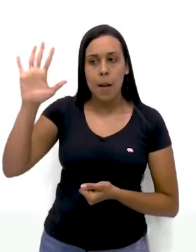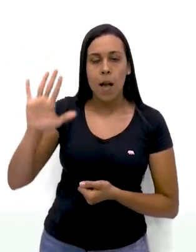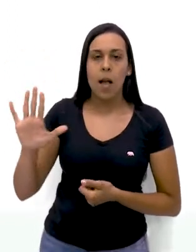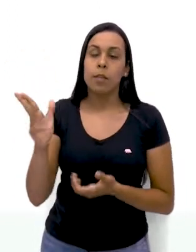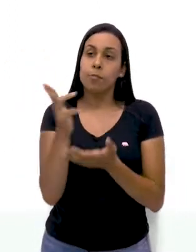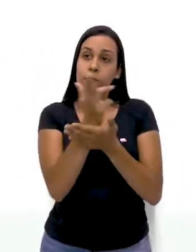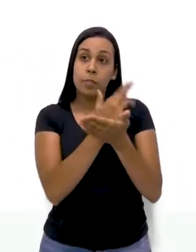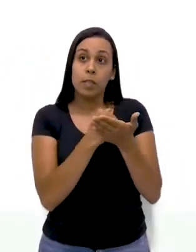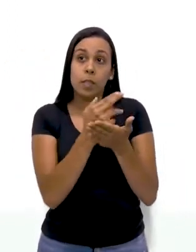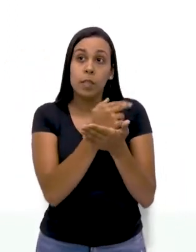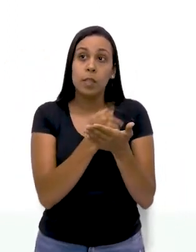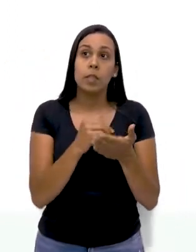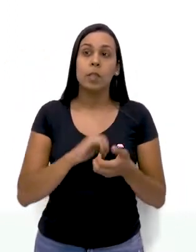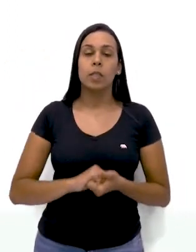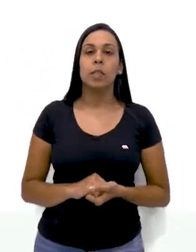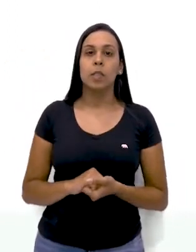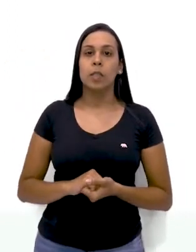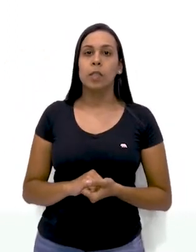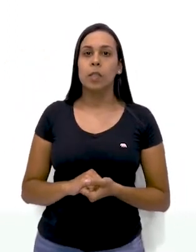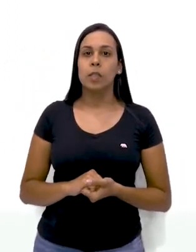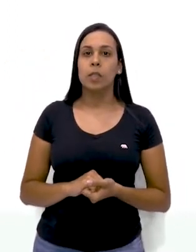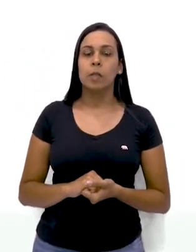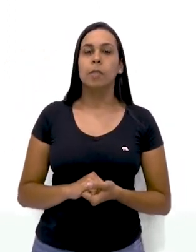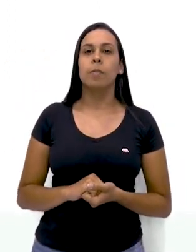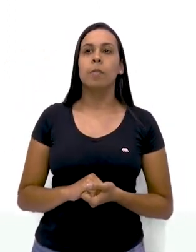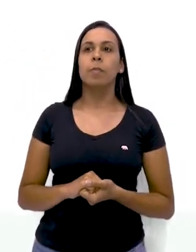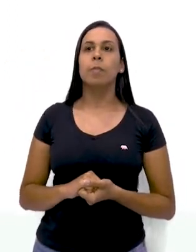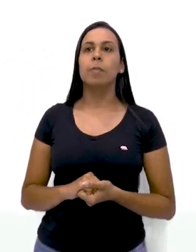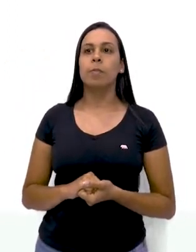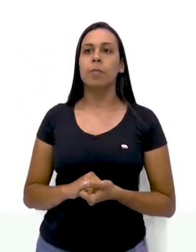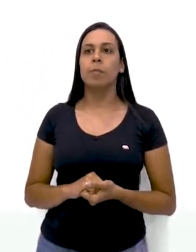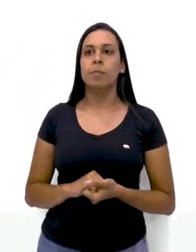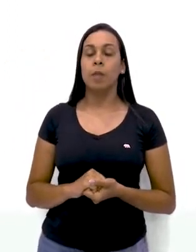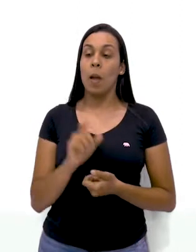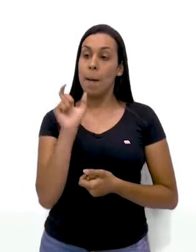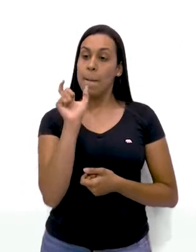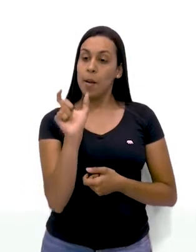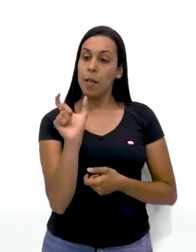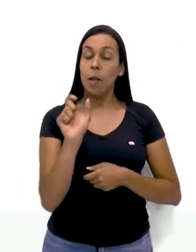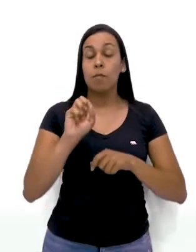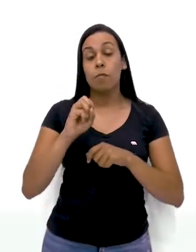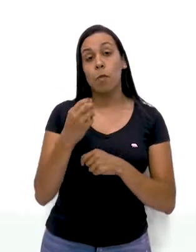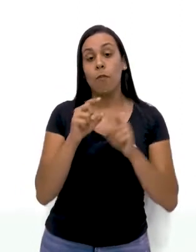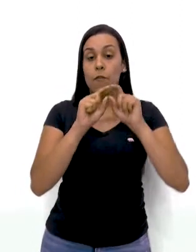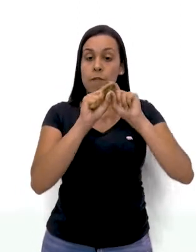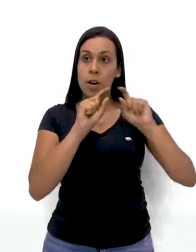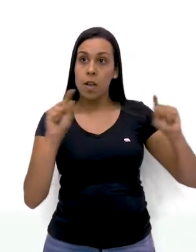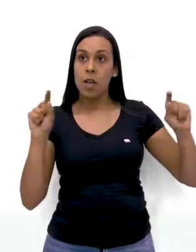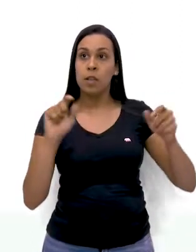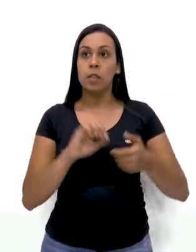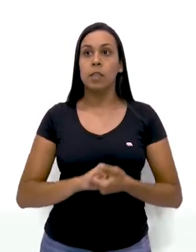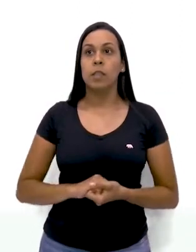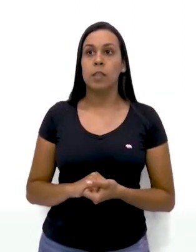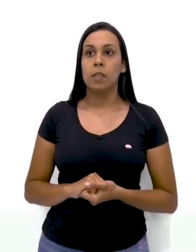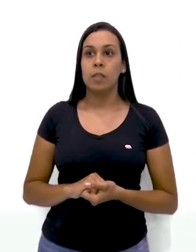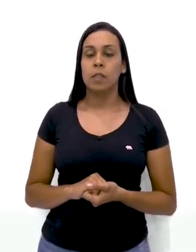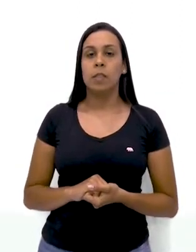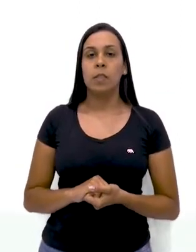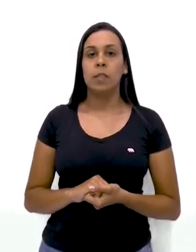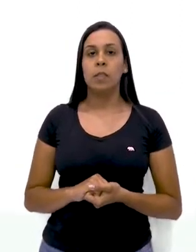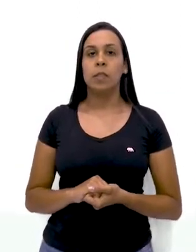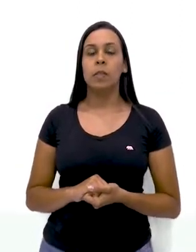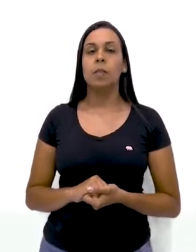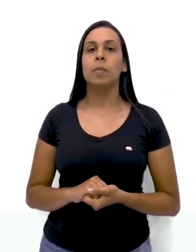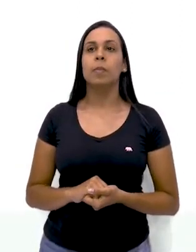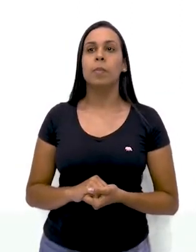imagens, desenhos, linguagem não verbal, palavras, frases, linguagem verbal,